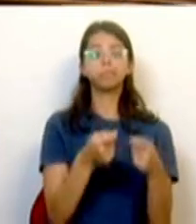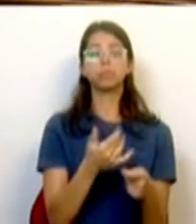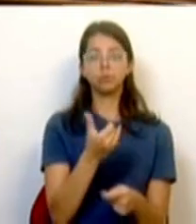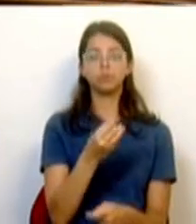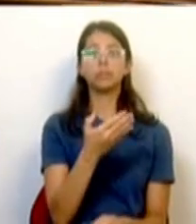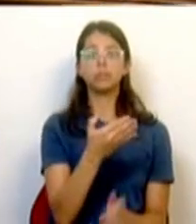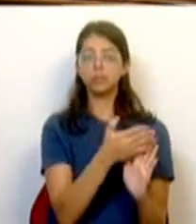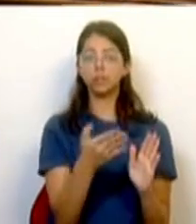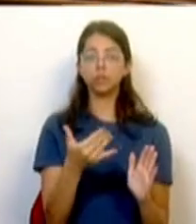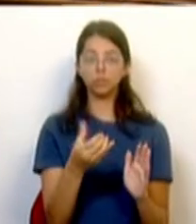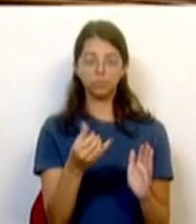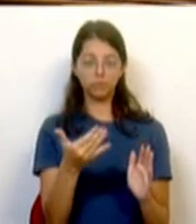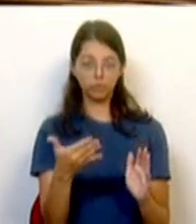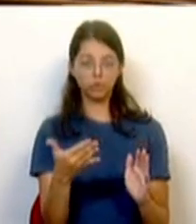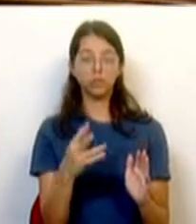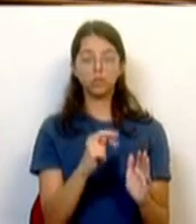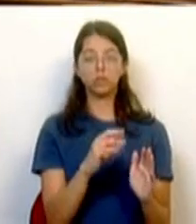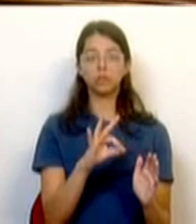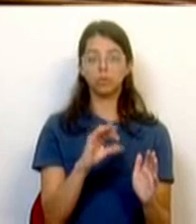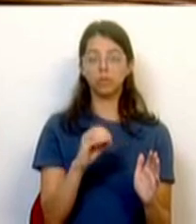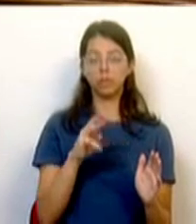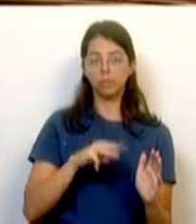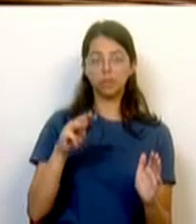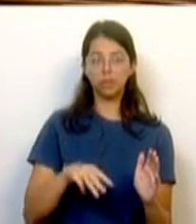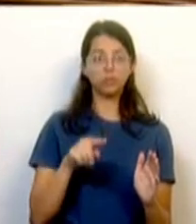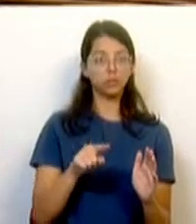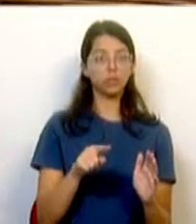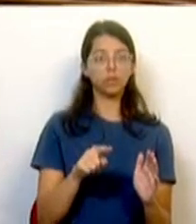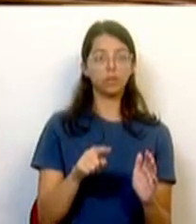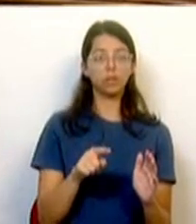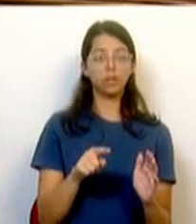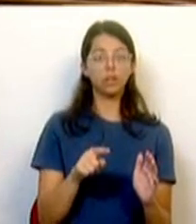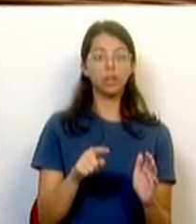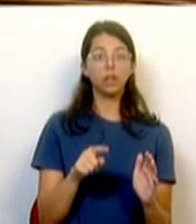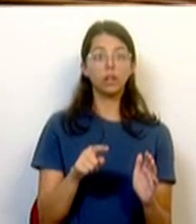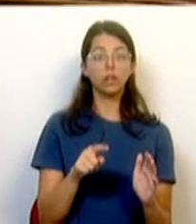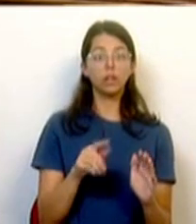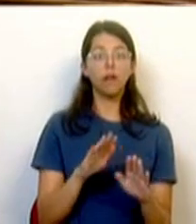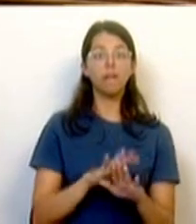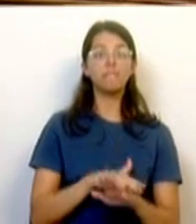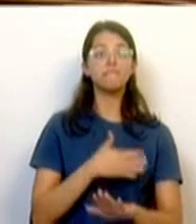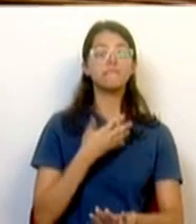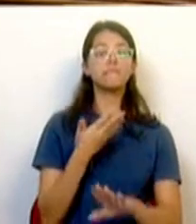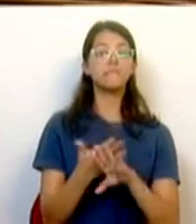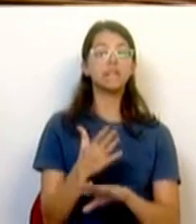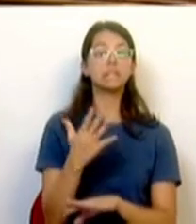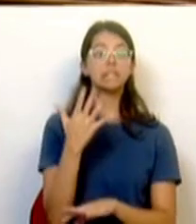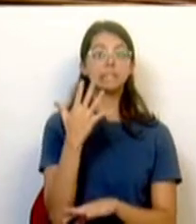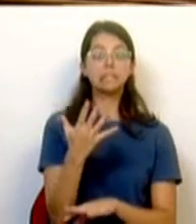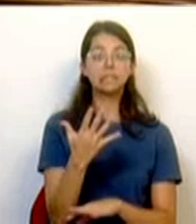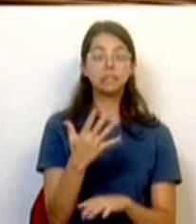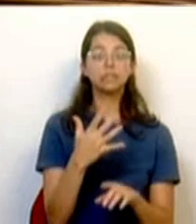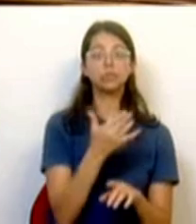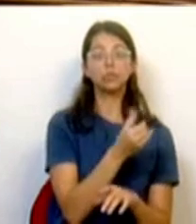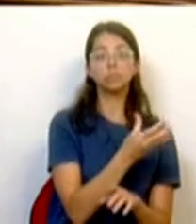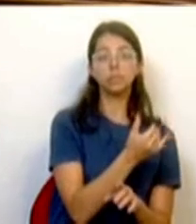2017 a 2021, com 340 milhões, foi, sabem, 5 vezes maior do que ciclo anterior de